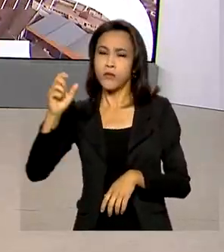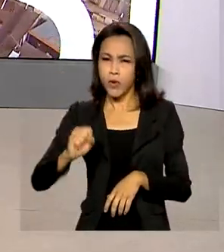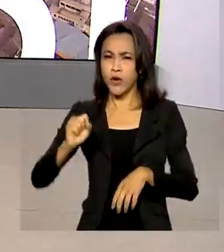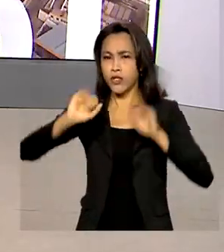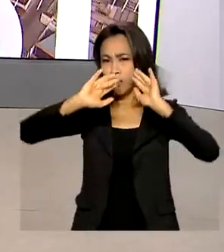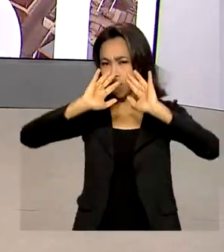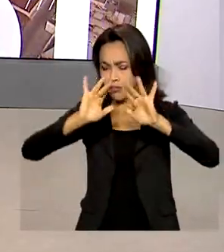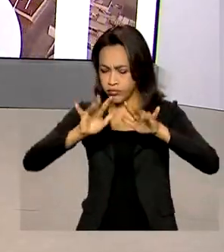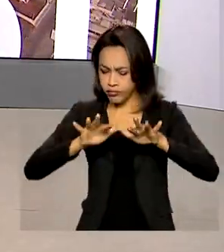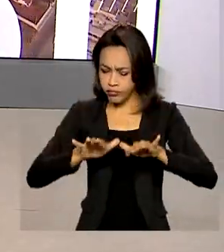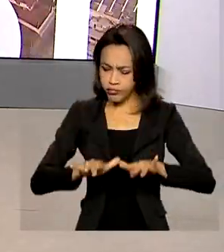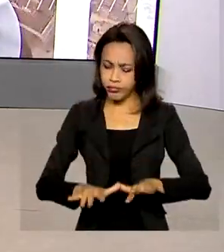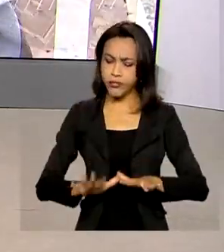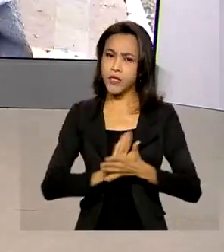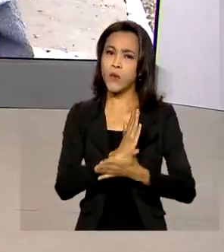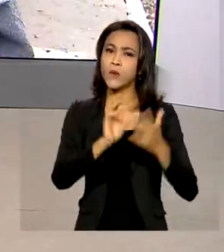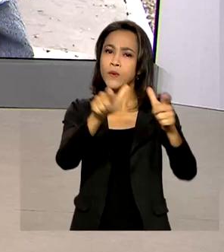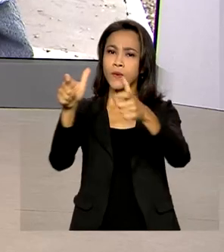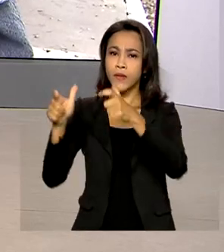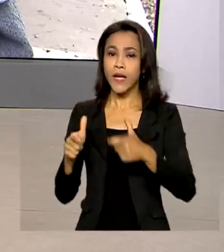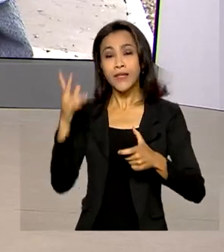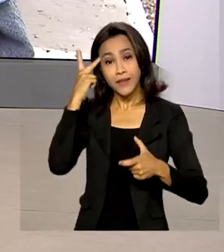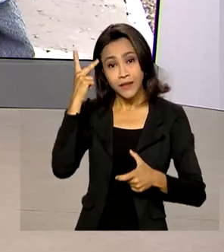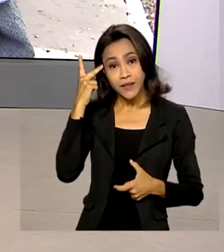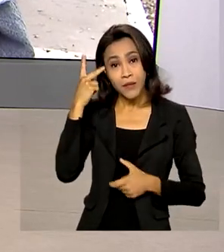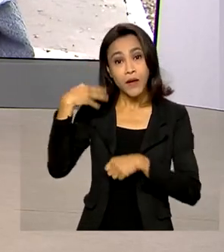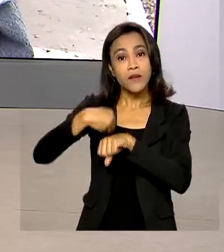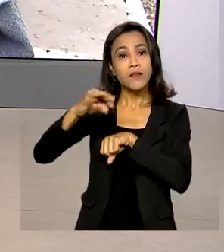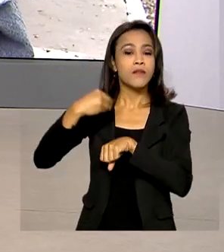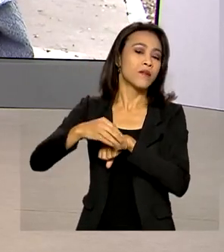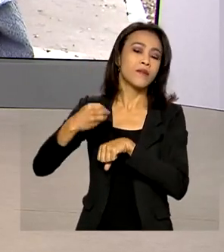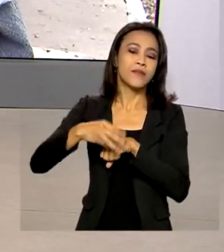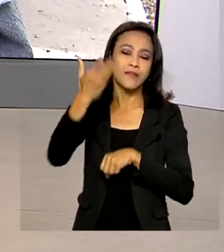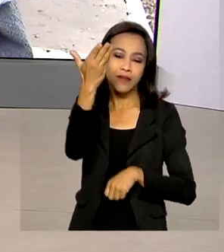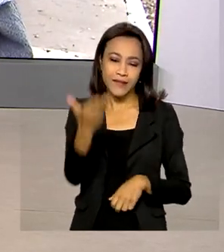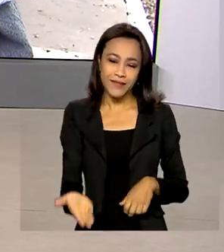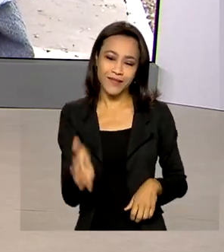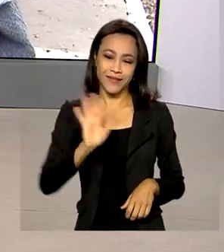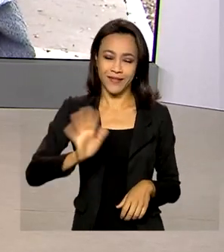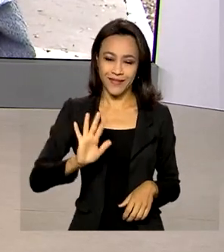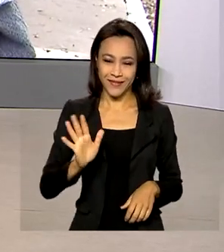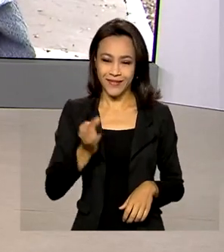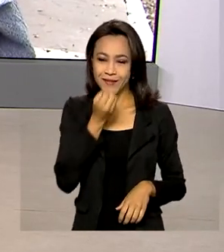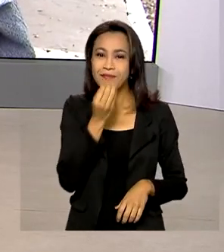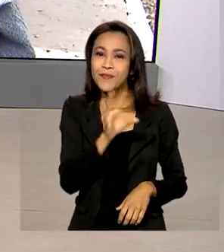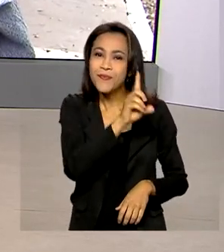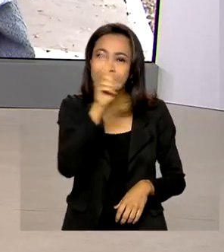áreas. Vamos a São Paulo. Érica Pinheiro traz as informações ao vivo pra gente. Oi, Érica. Bom dia.